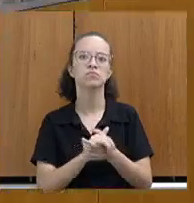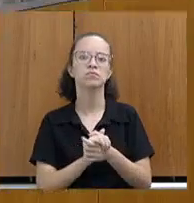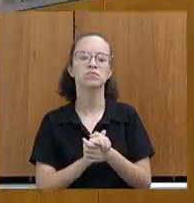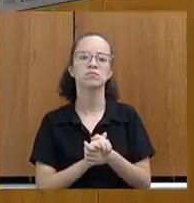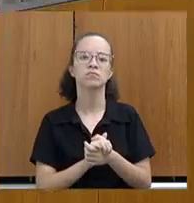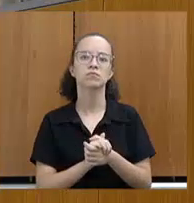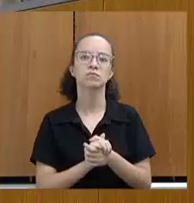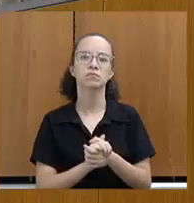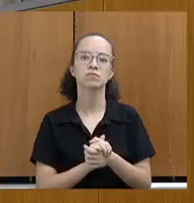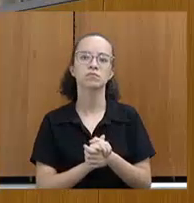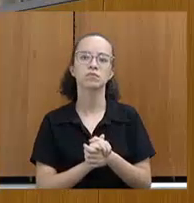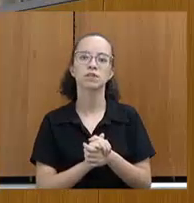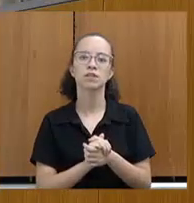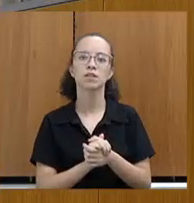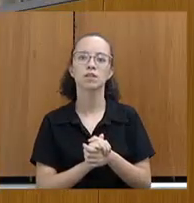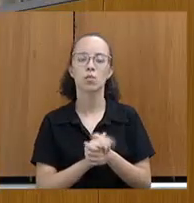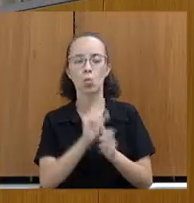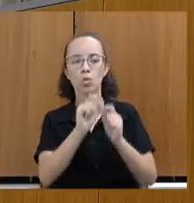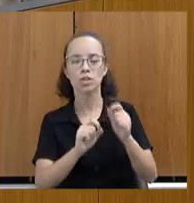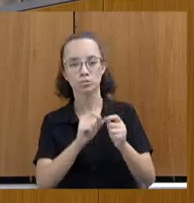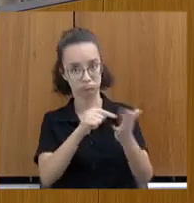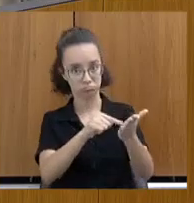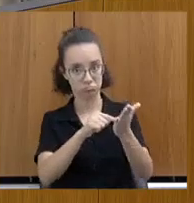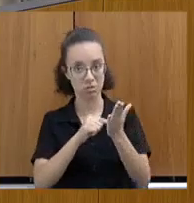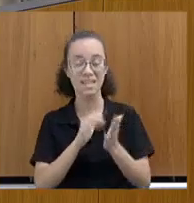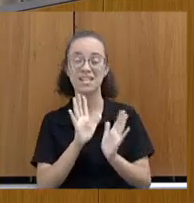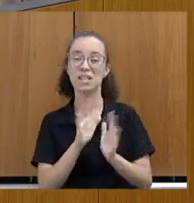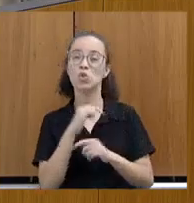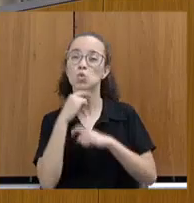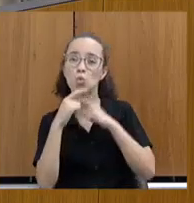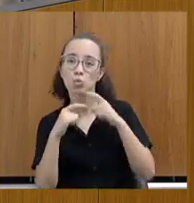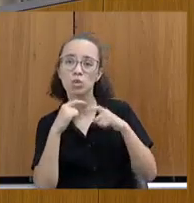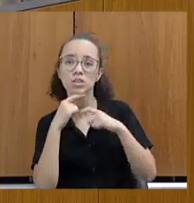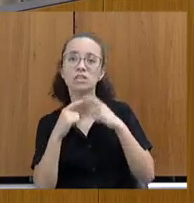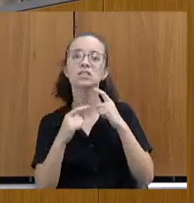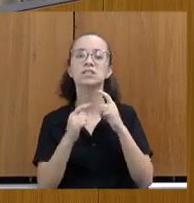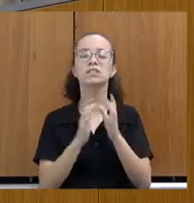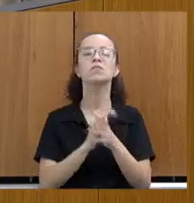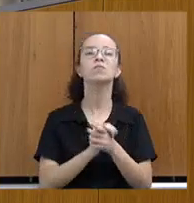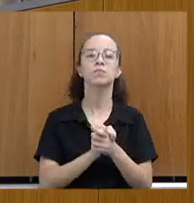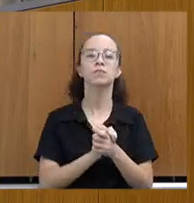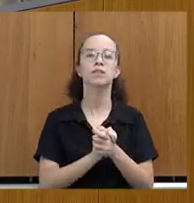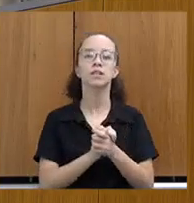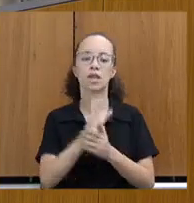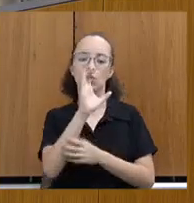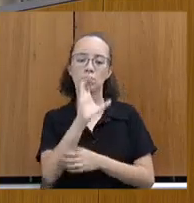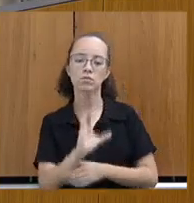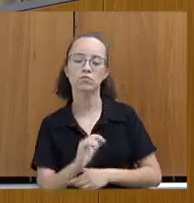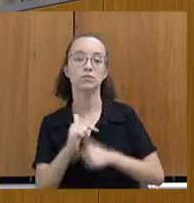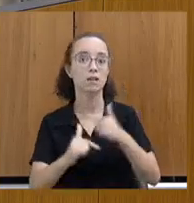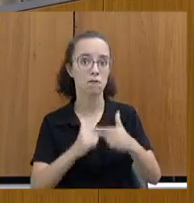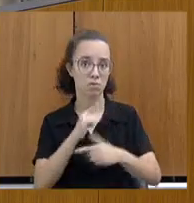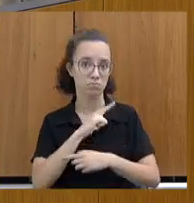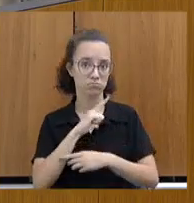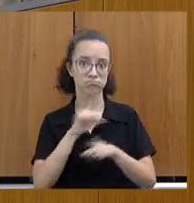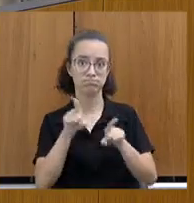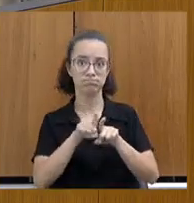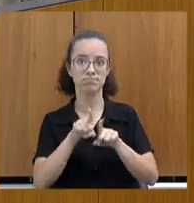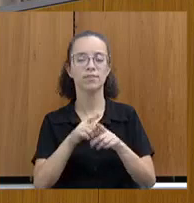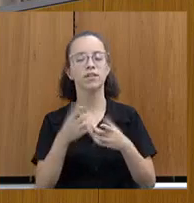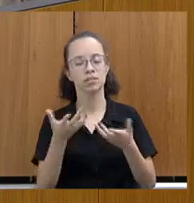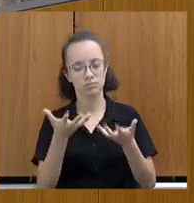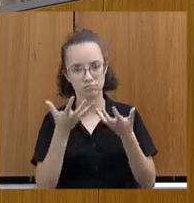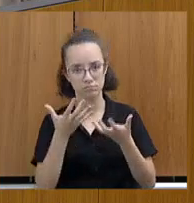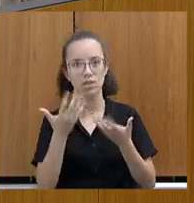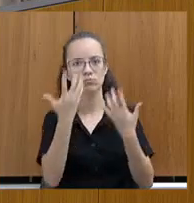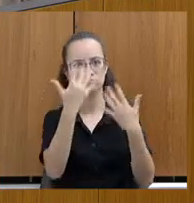à sua exposição e dúvidas que o mandato que a Comissão de Trabalho tem. E parabenizá